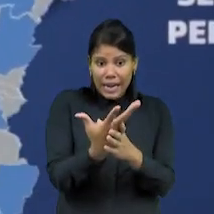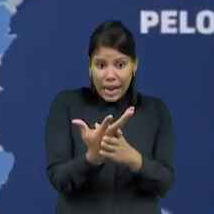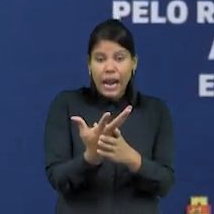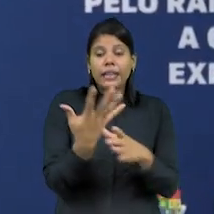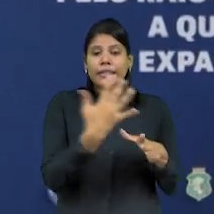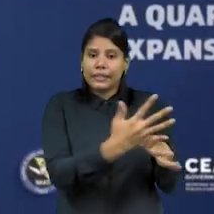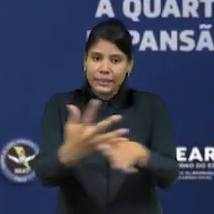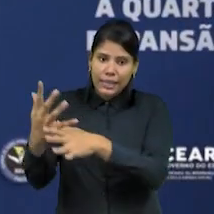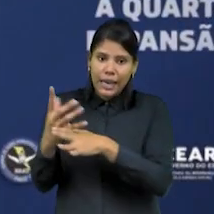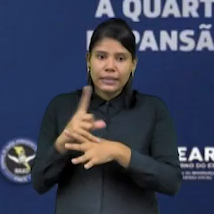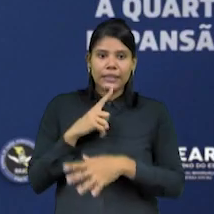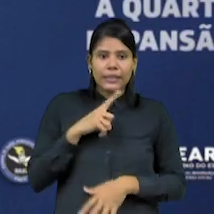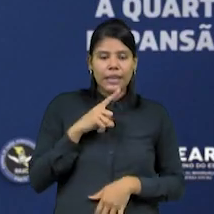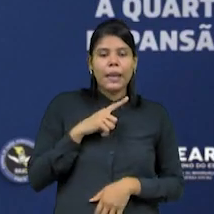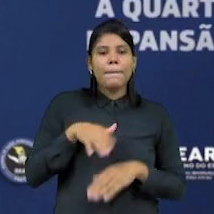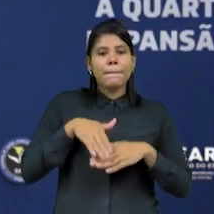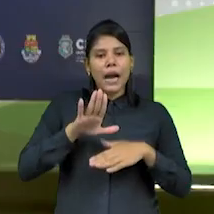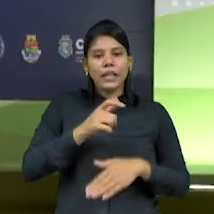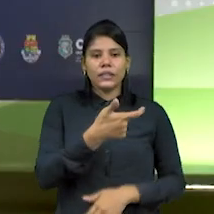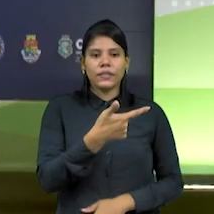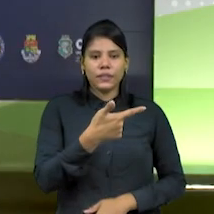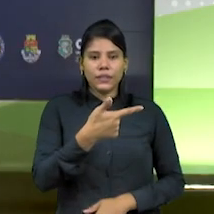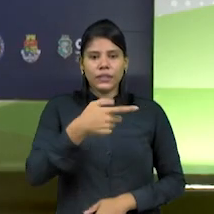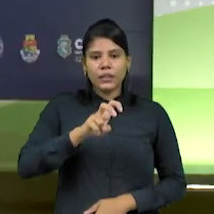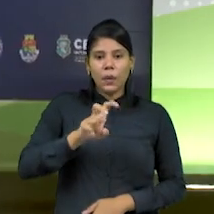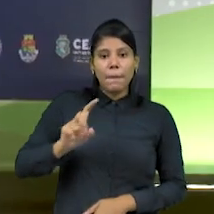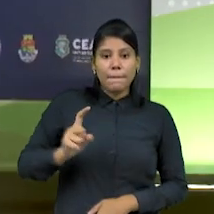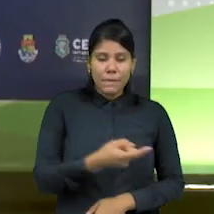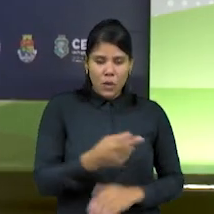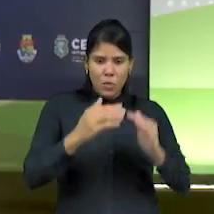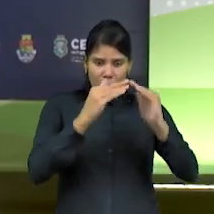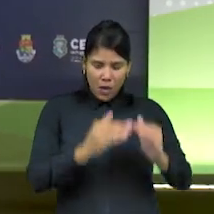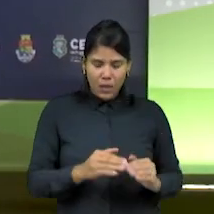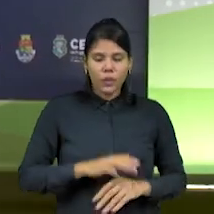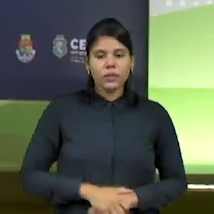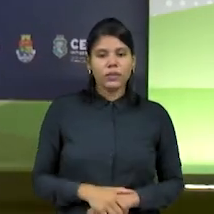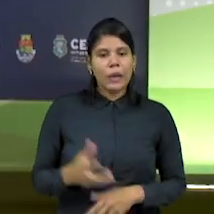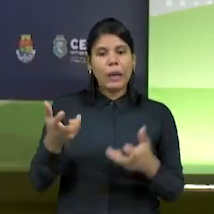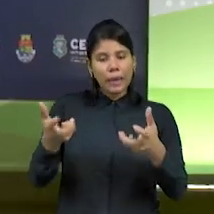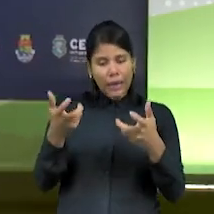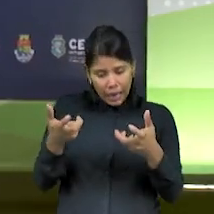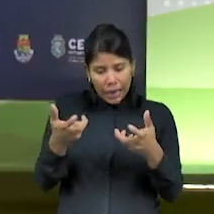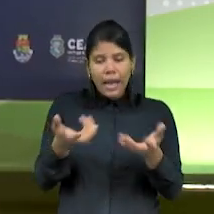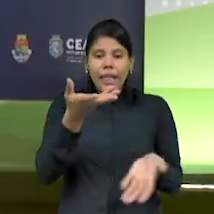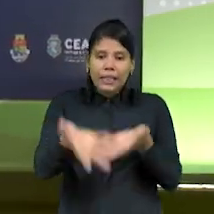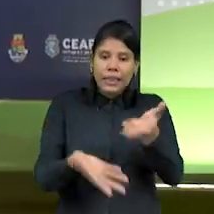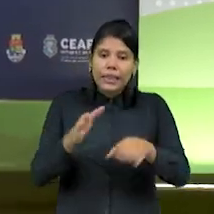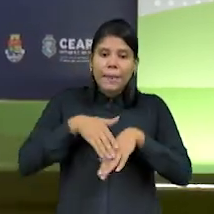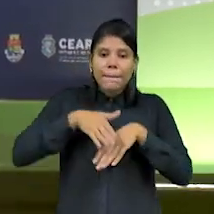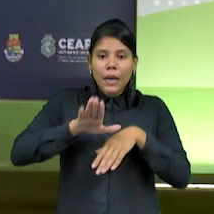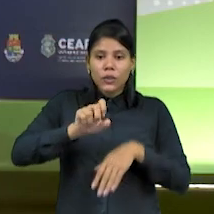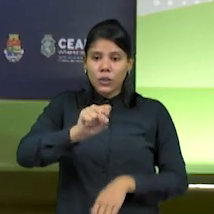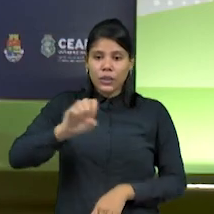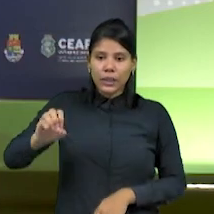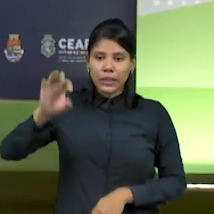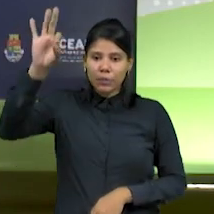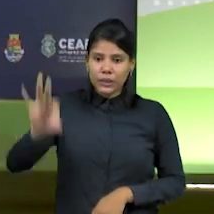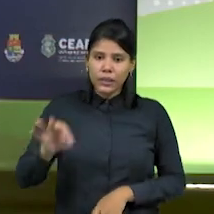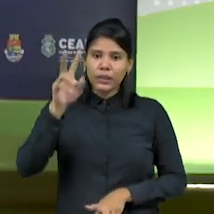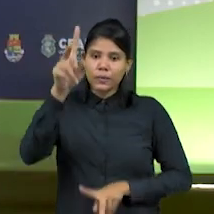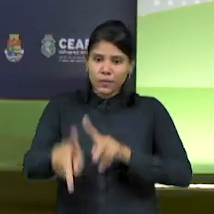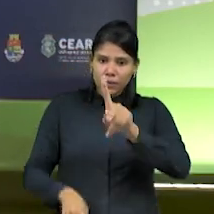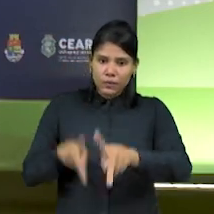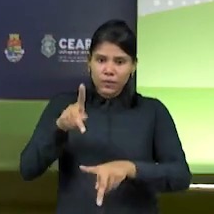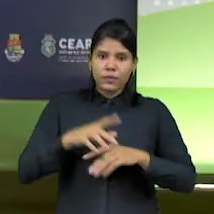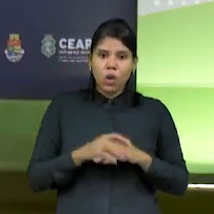16 localidades. O objetivo é atender mais de 80% da população cearense. Todas as cidades acima de